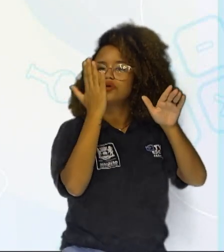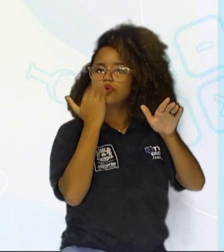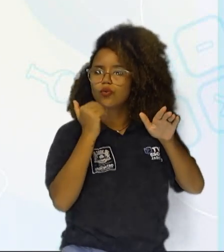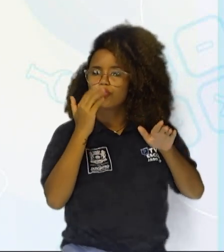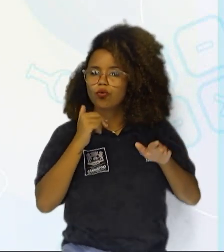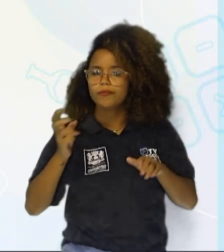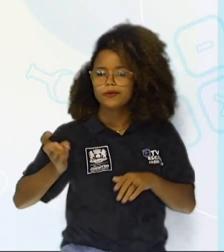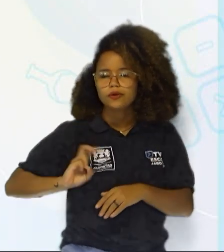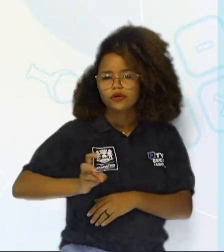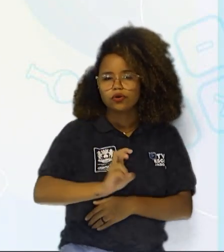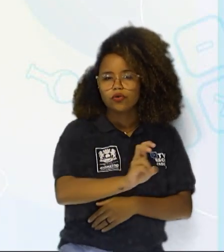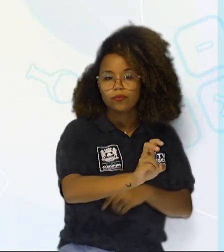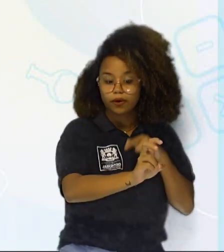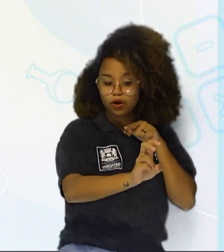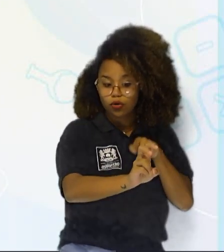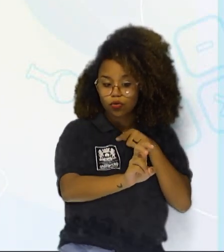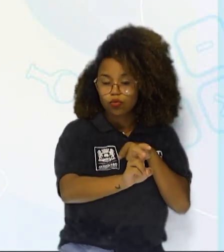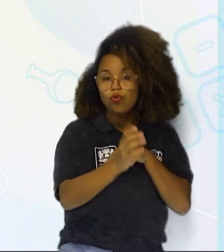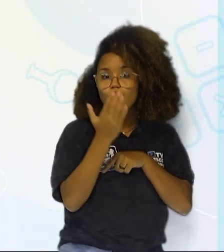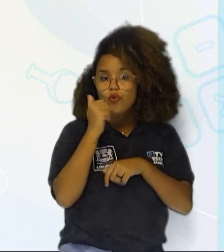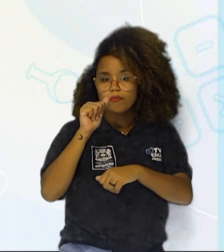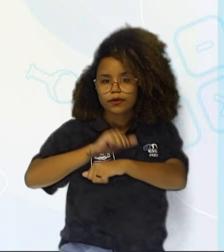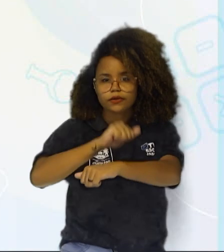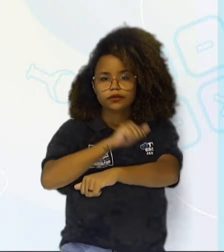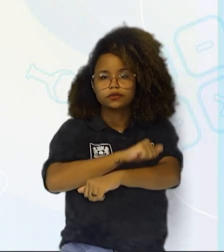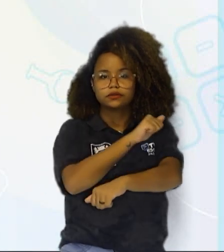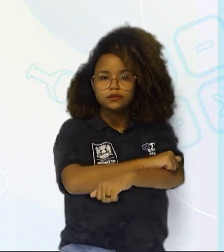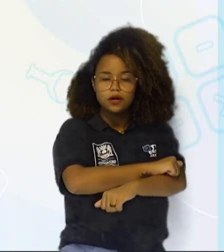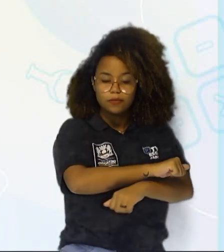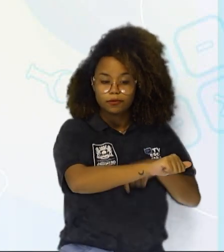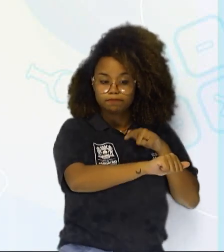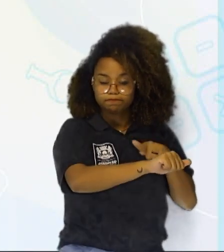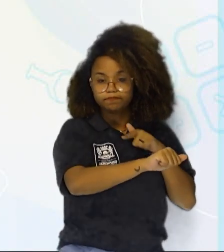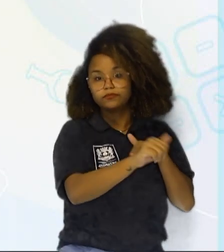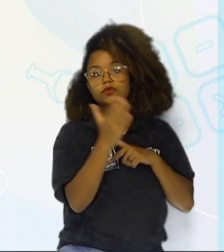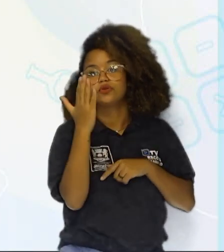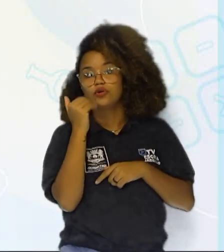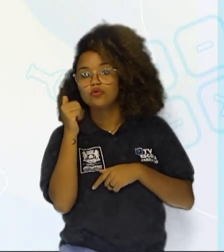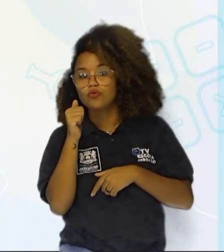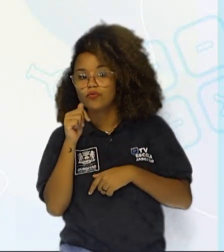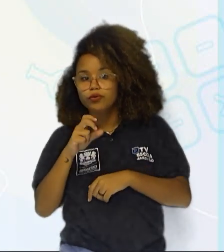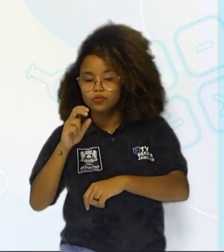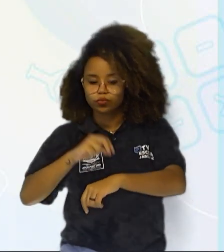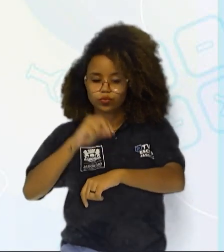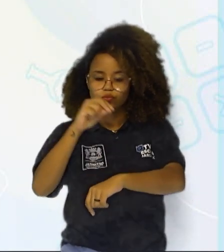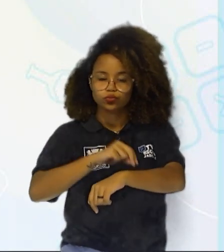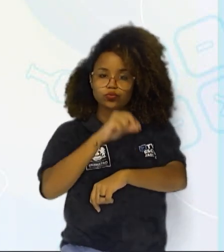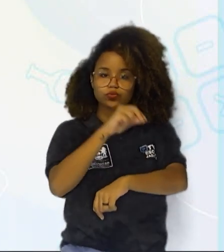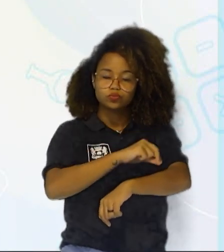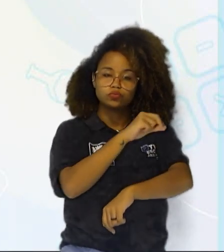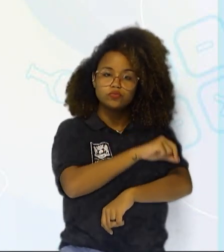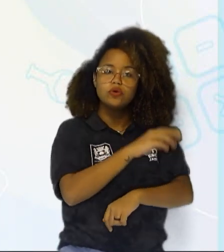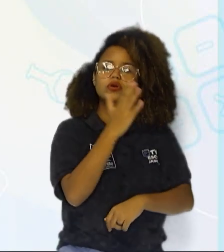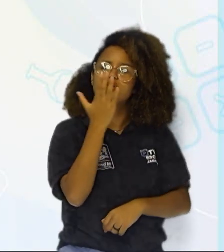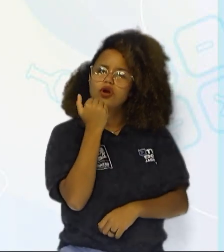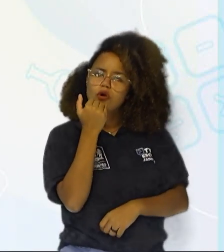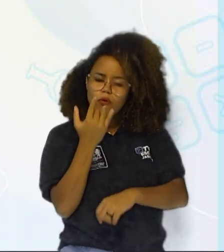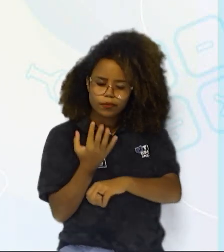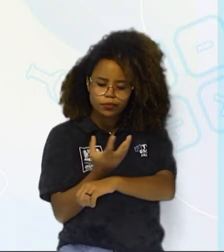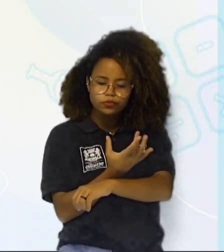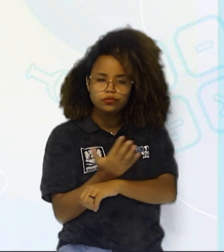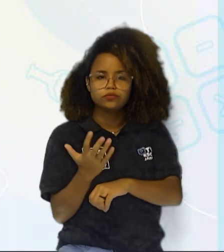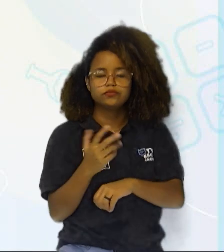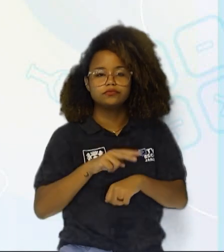que vai se alimentar do sapo, que por sua vez se alimenta do grilo, que se alimenta da grama.